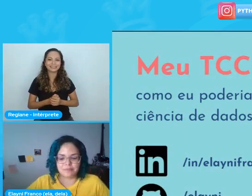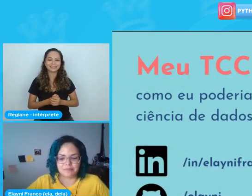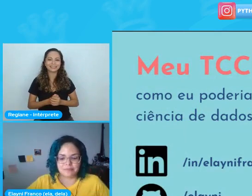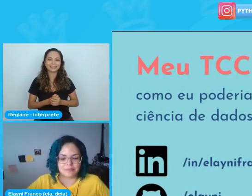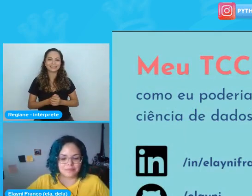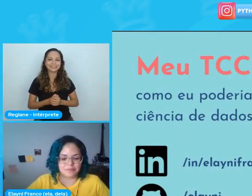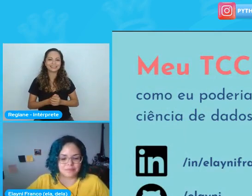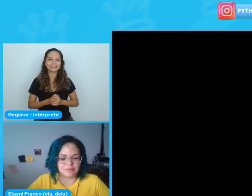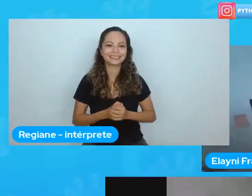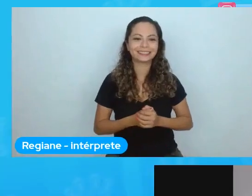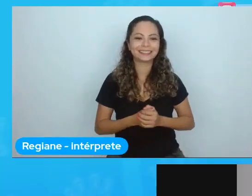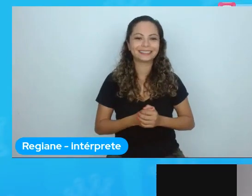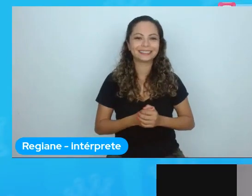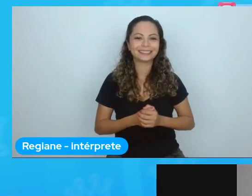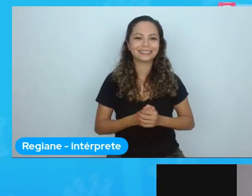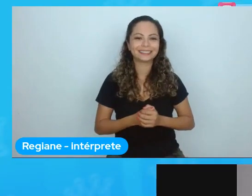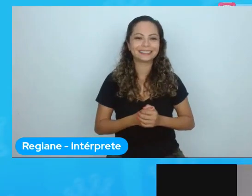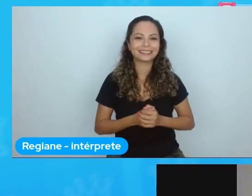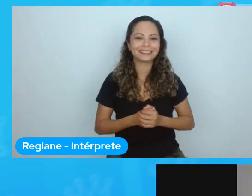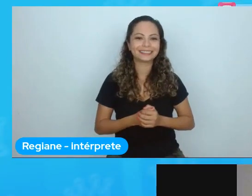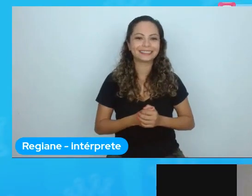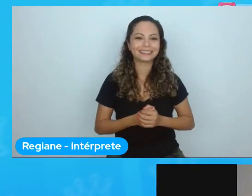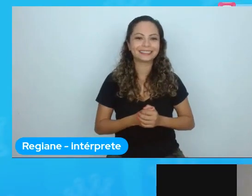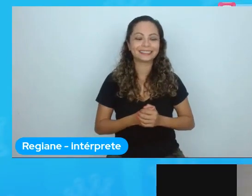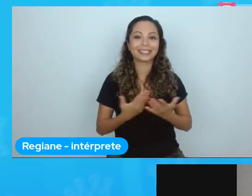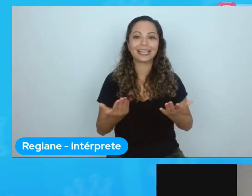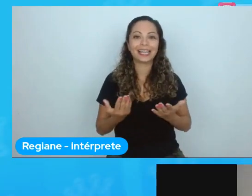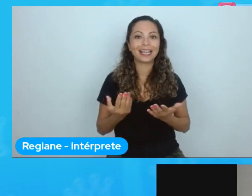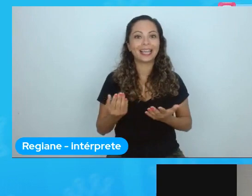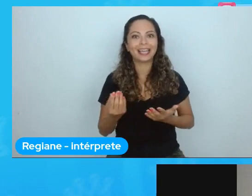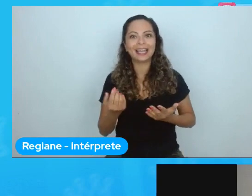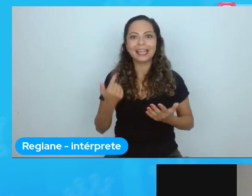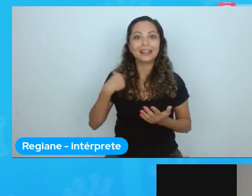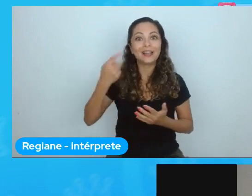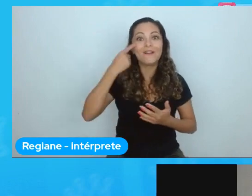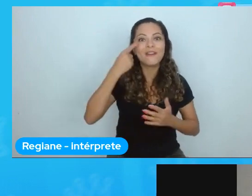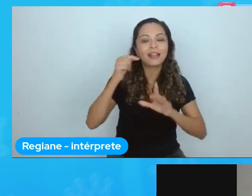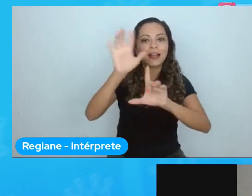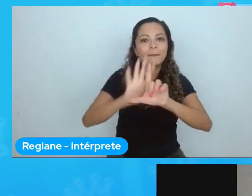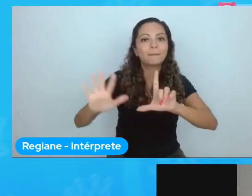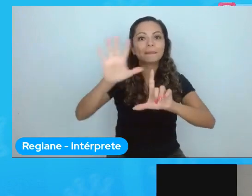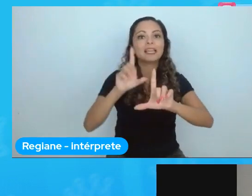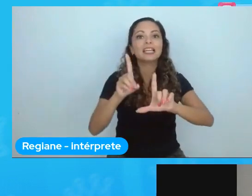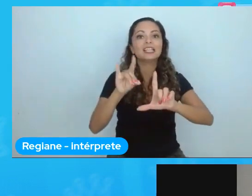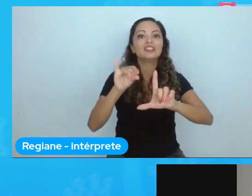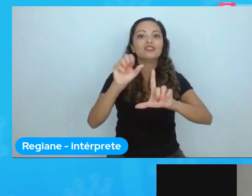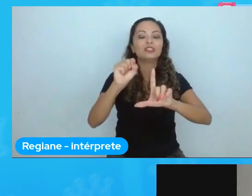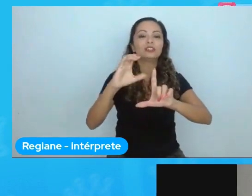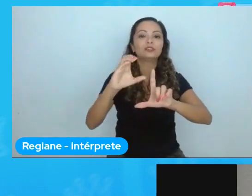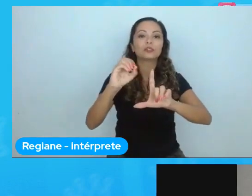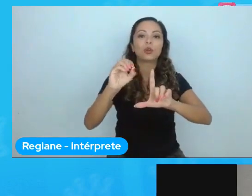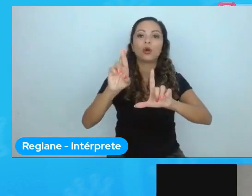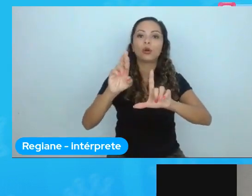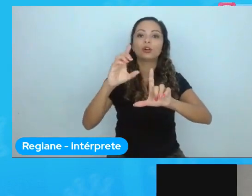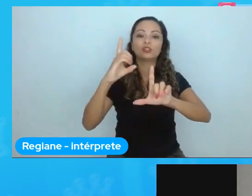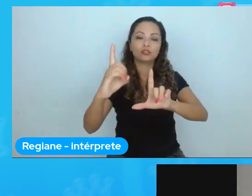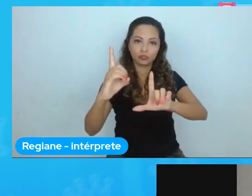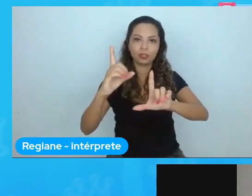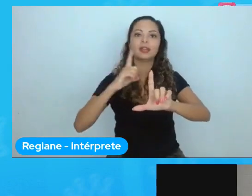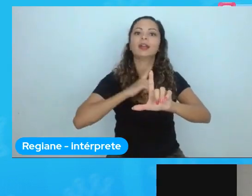Nossa, estou aqui tentando acompanhar o Discord, está bombando o Discord, está cheio de comentários,